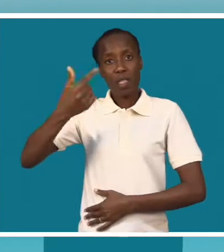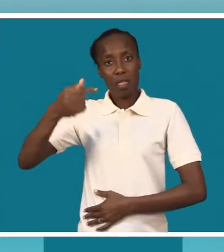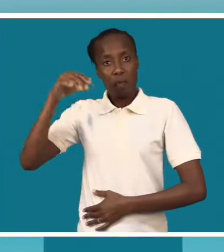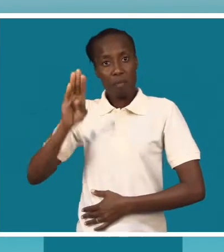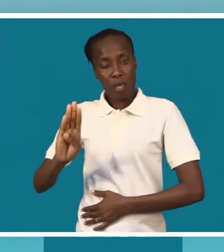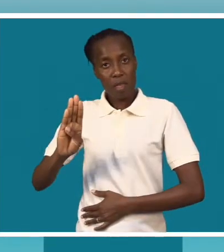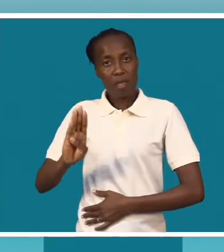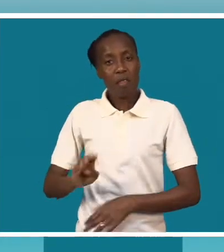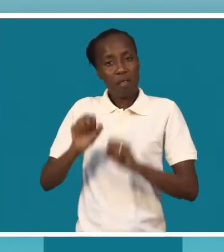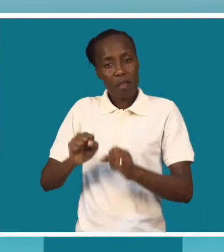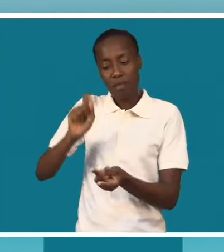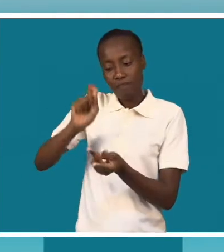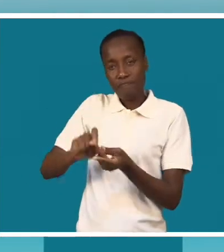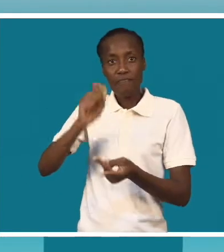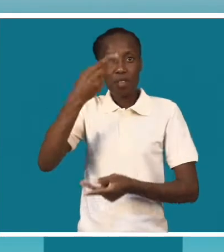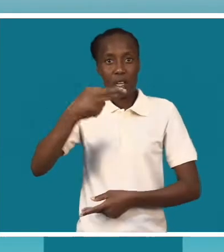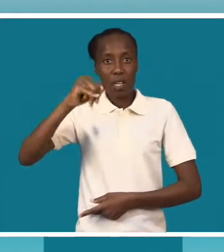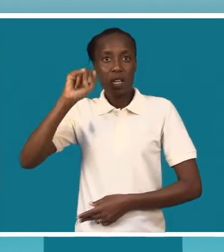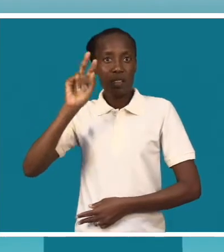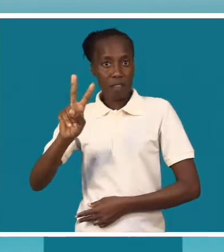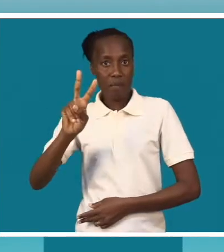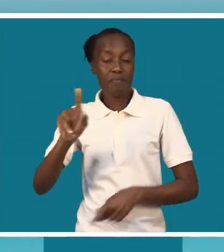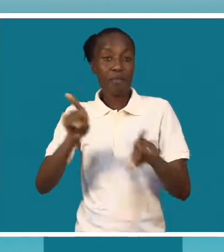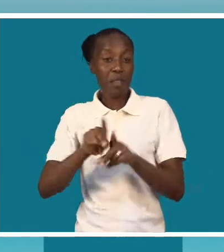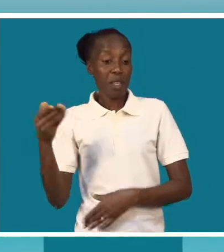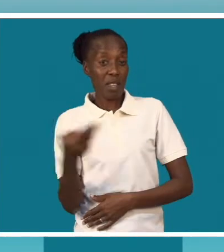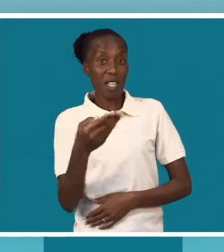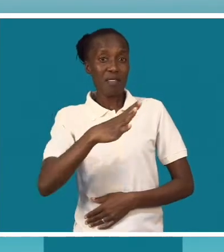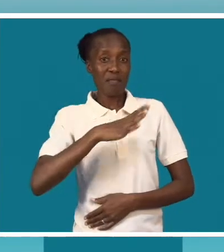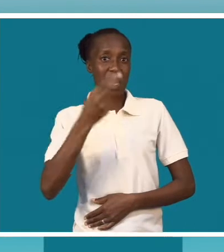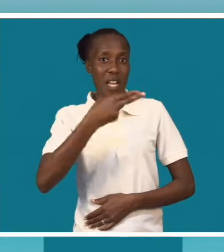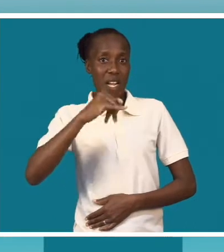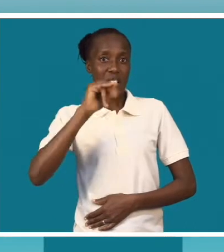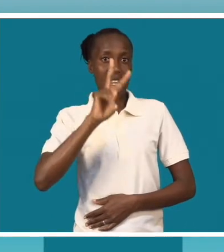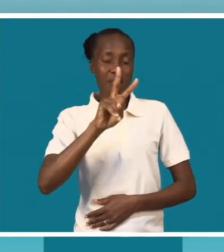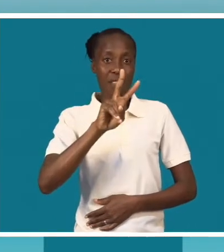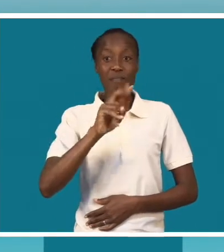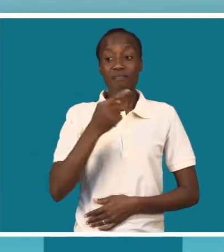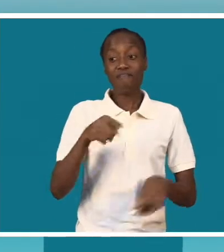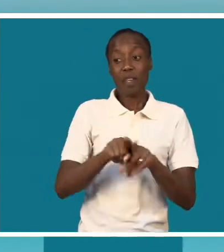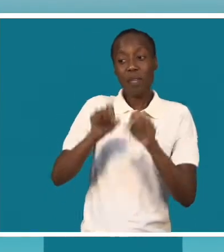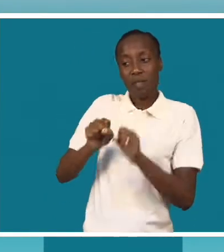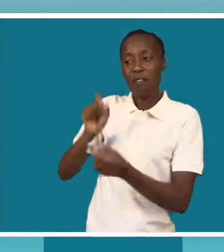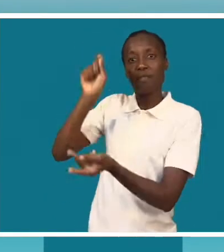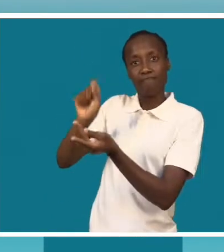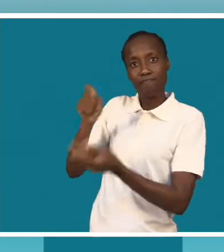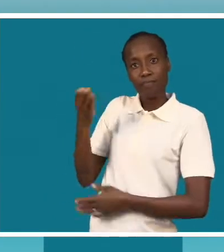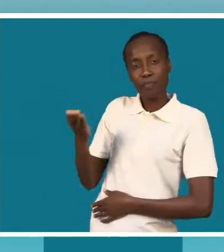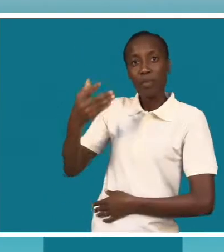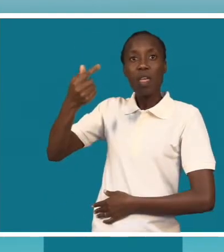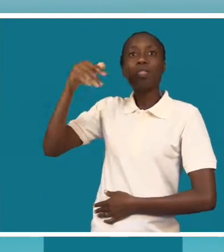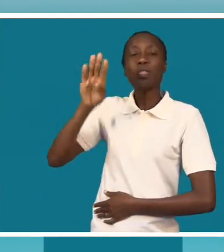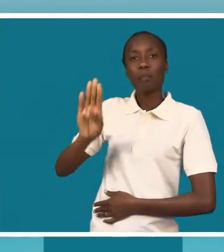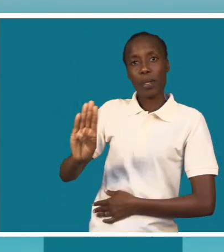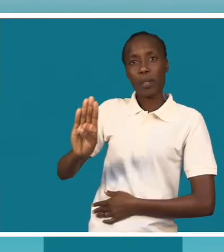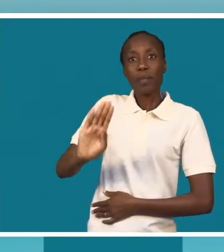tuberculose são testados para HIV e vice-versa. Todos os pacientes que têm HIV também façam o rastreio,